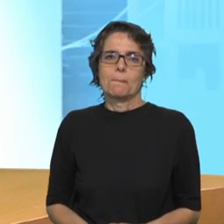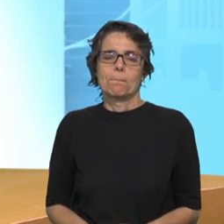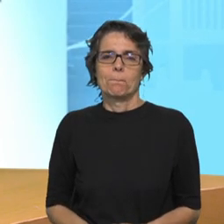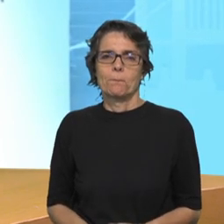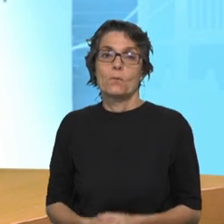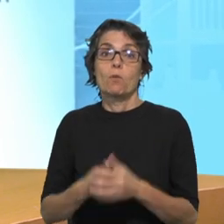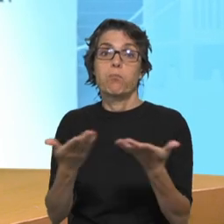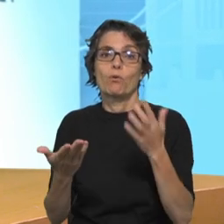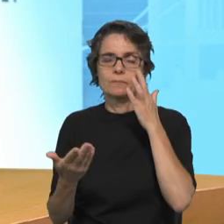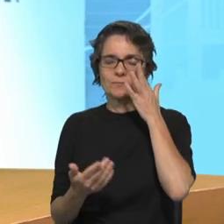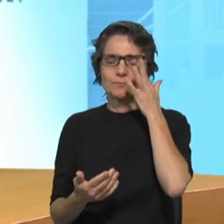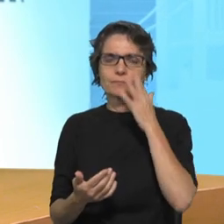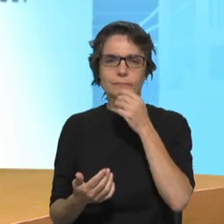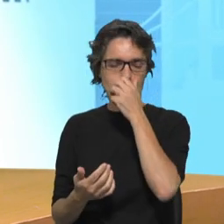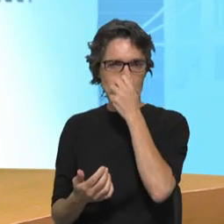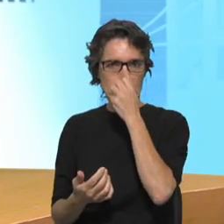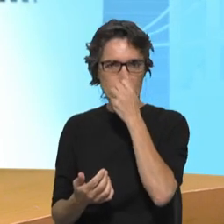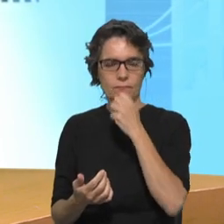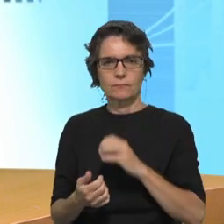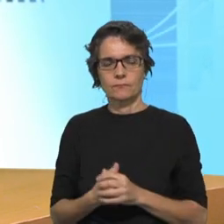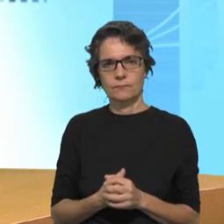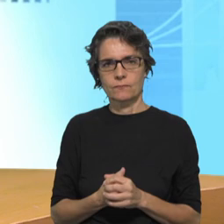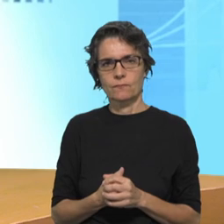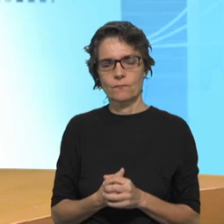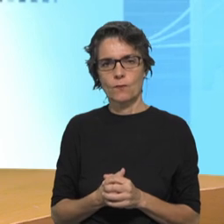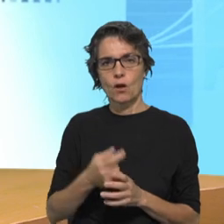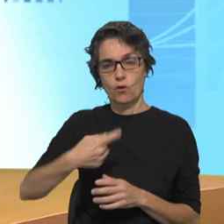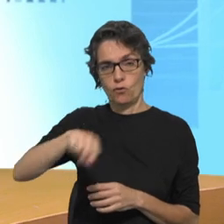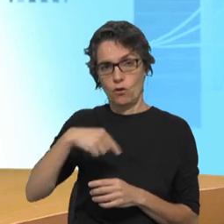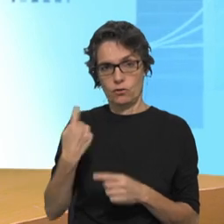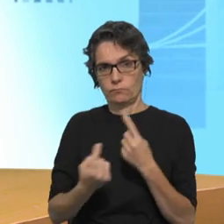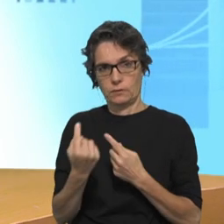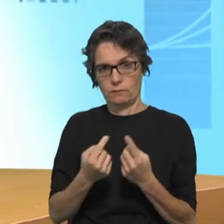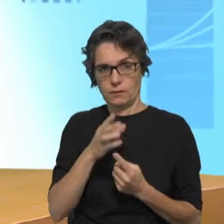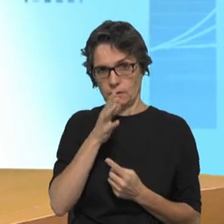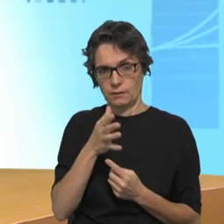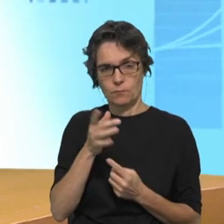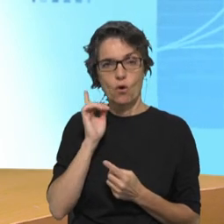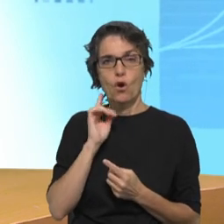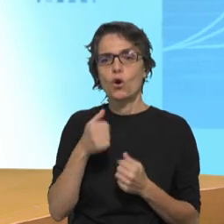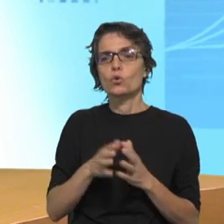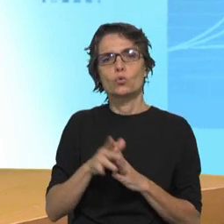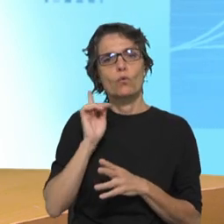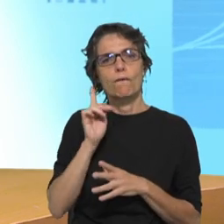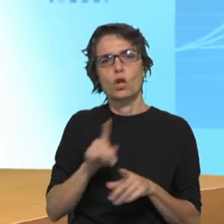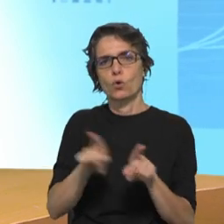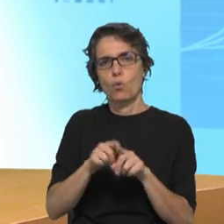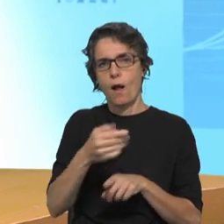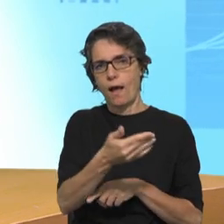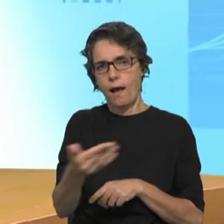consistiria em dizer que tudo se equivale, tudo tem o mesmo valor, na verdade,